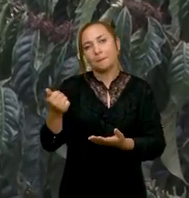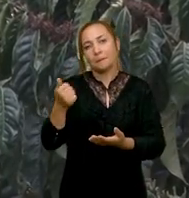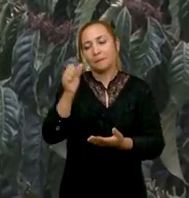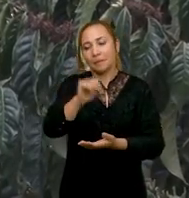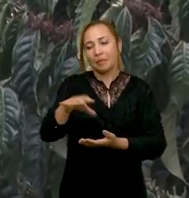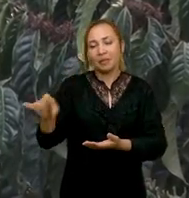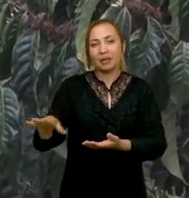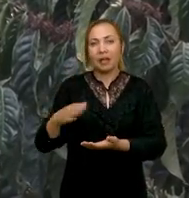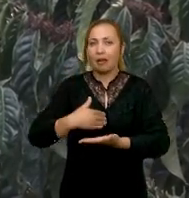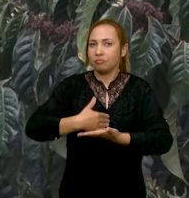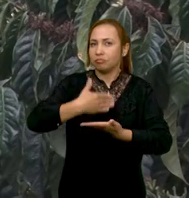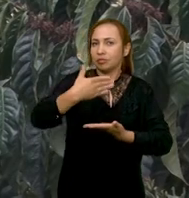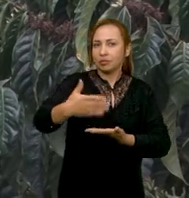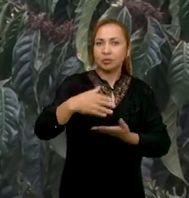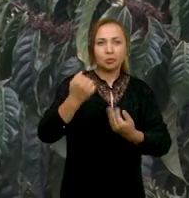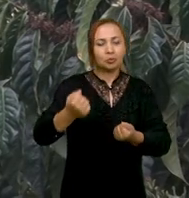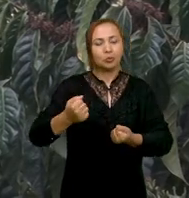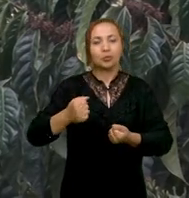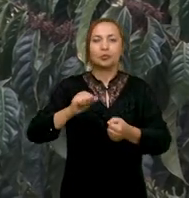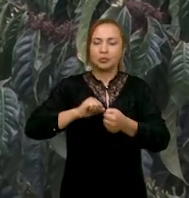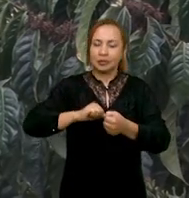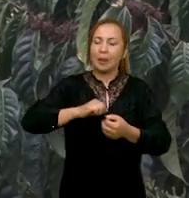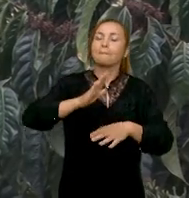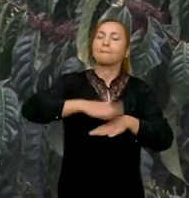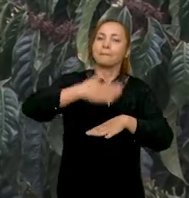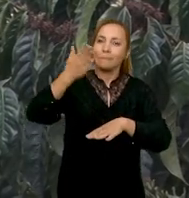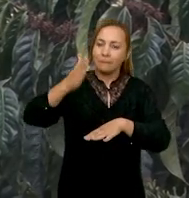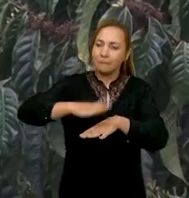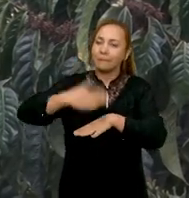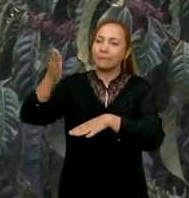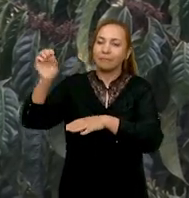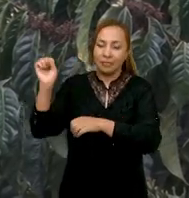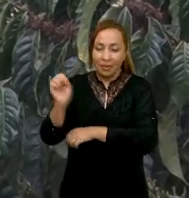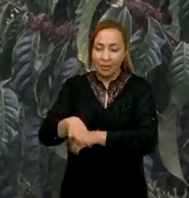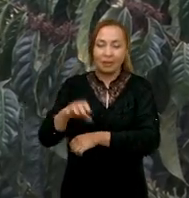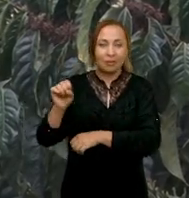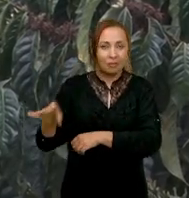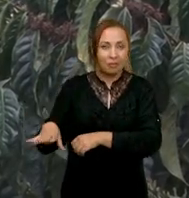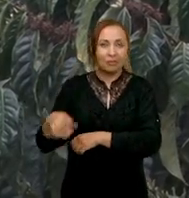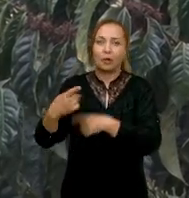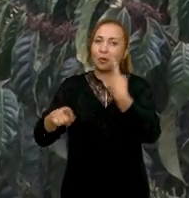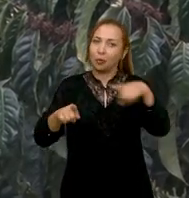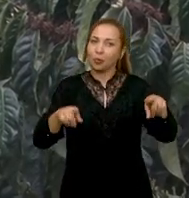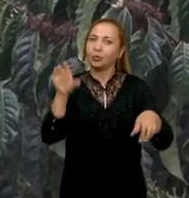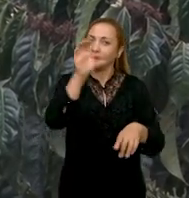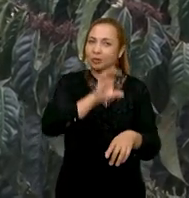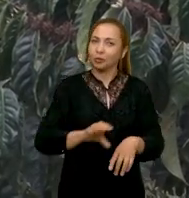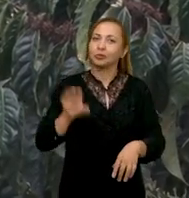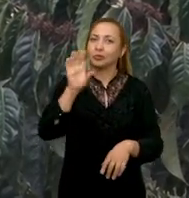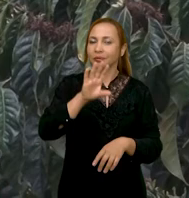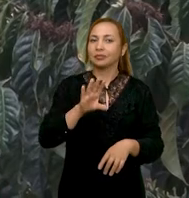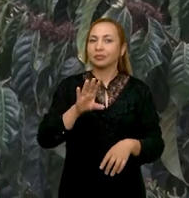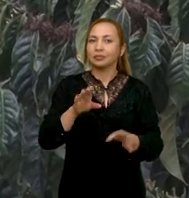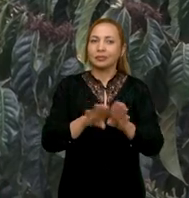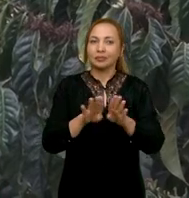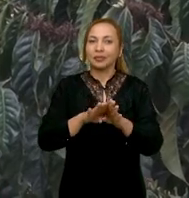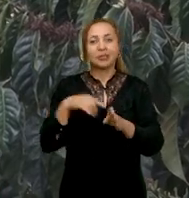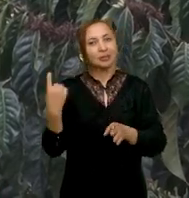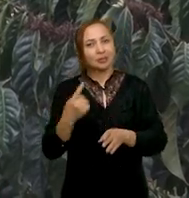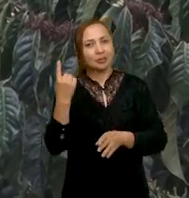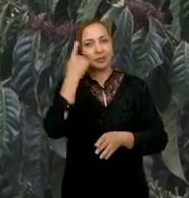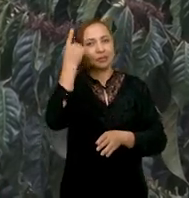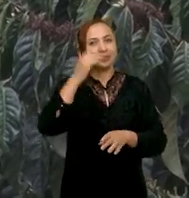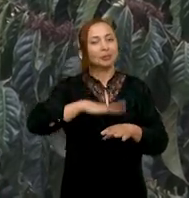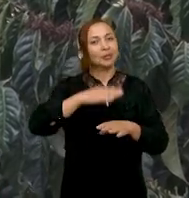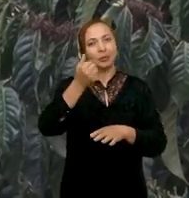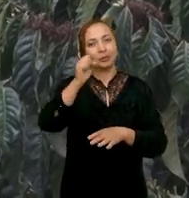Aí, a partir daí, você pode multiplicar esses materiais para você implantar em outras regiões, né? Assim, com essa altitude,